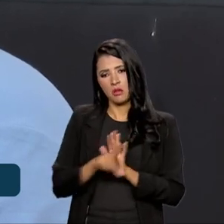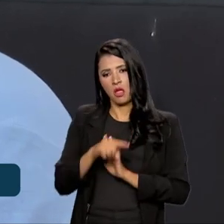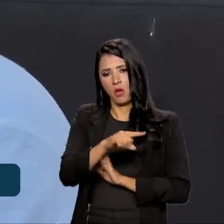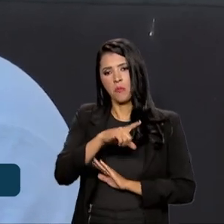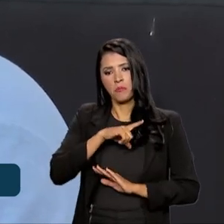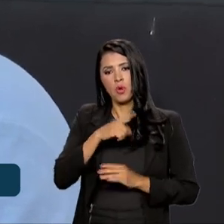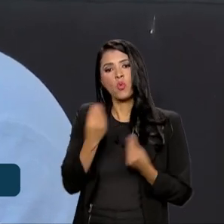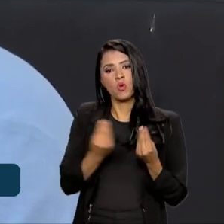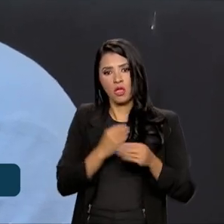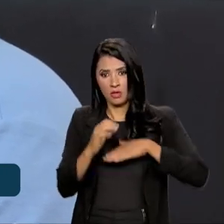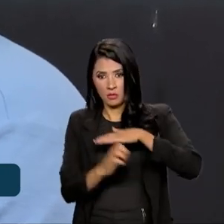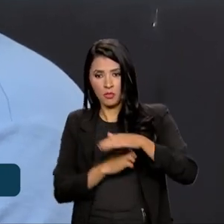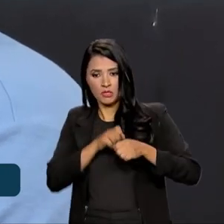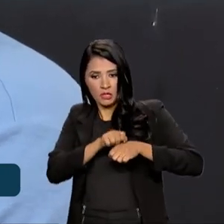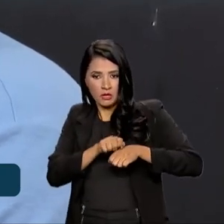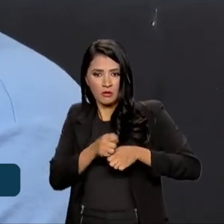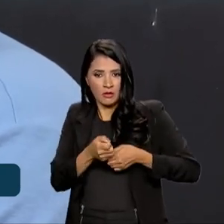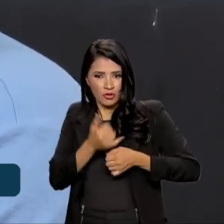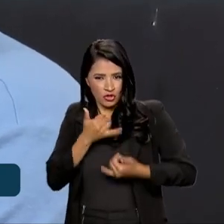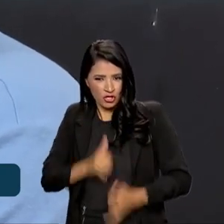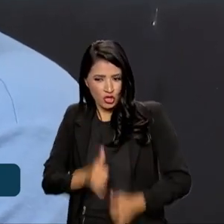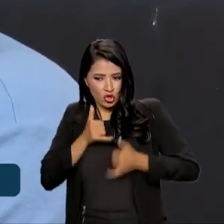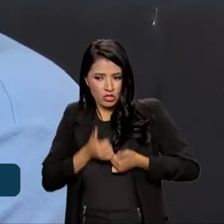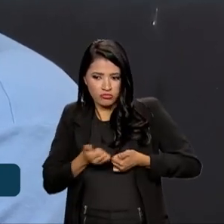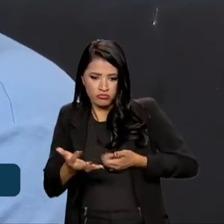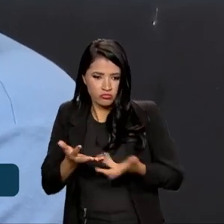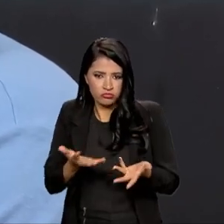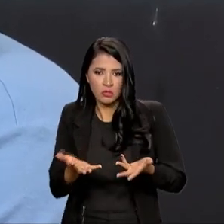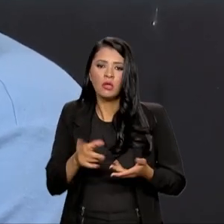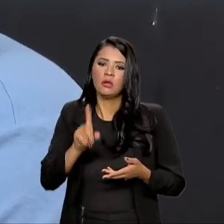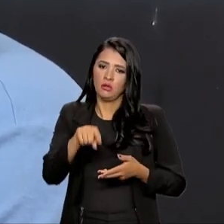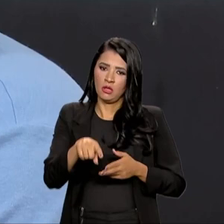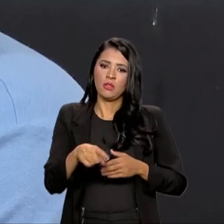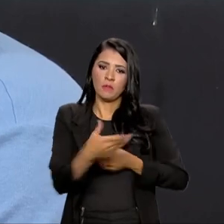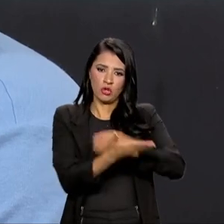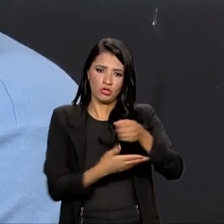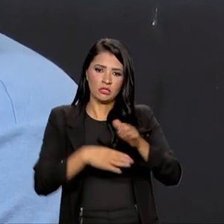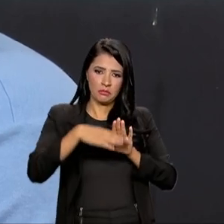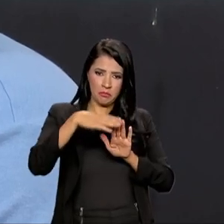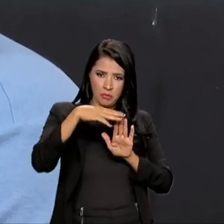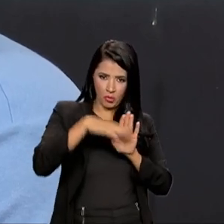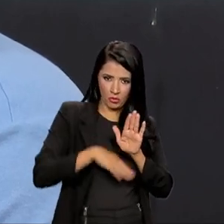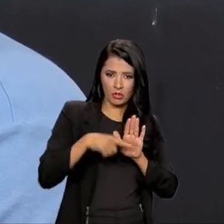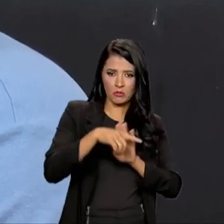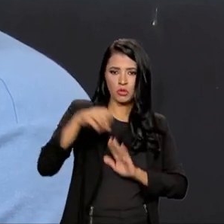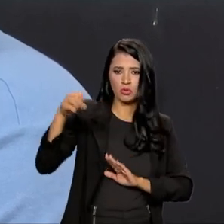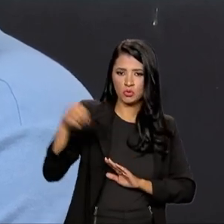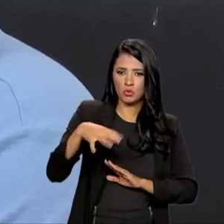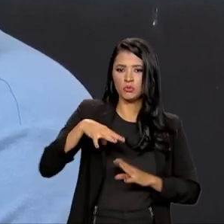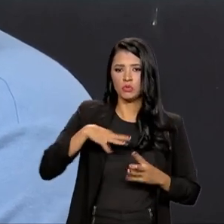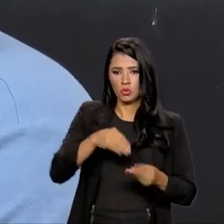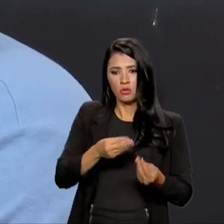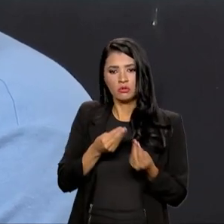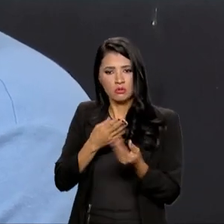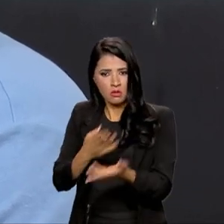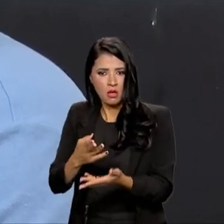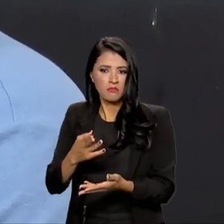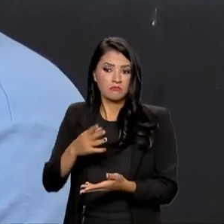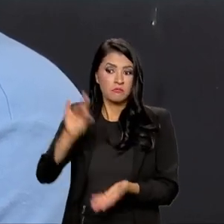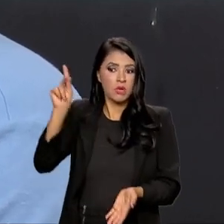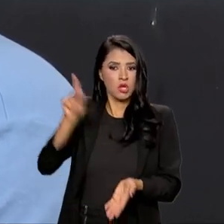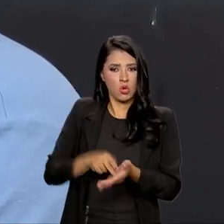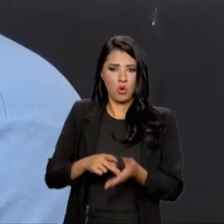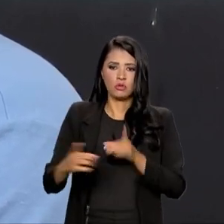que as distribuidoras possam, a partir do programa Luz para Todos, entregar soluções mais eficientes e melhores